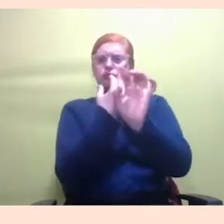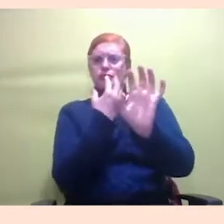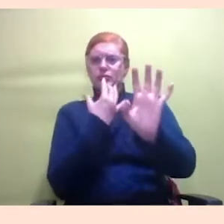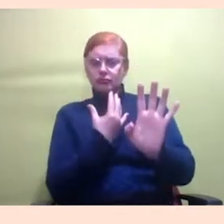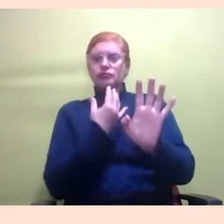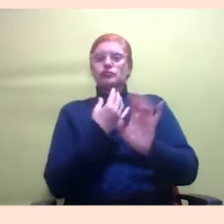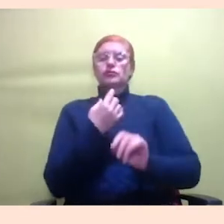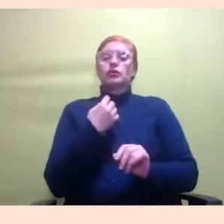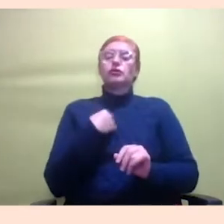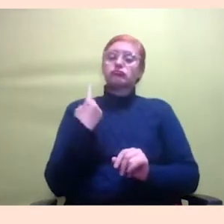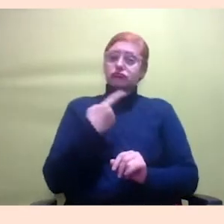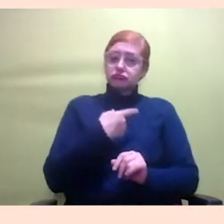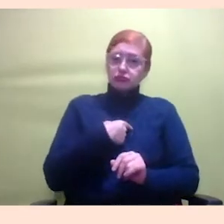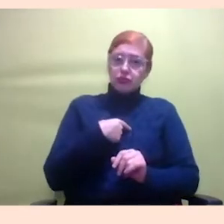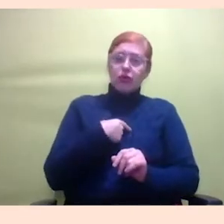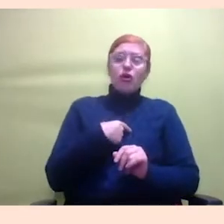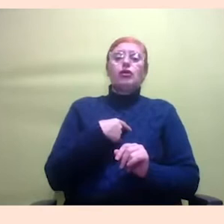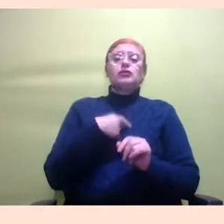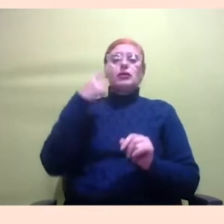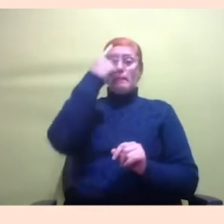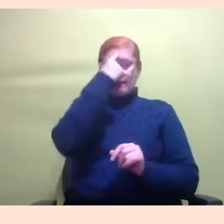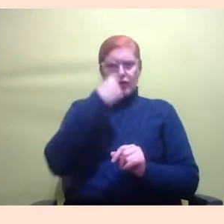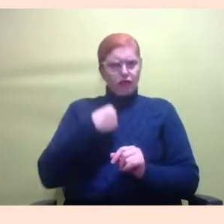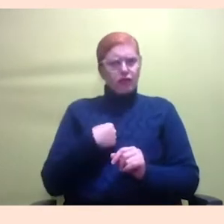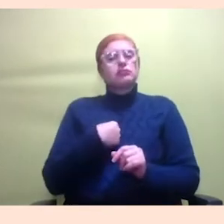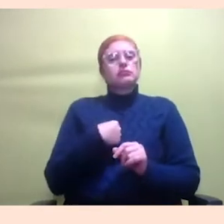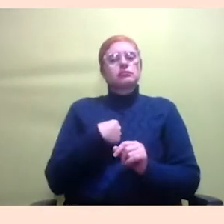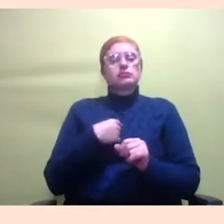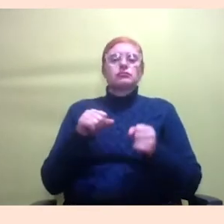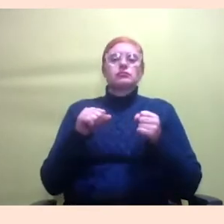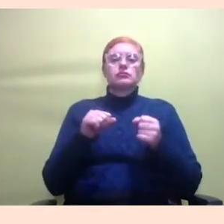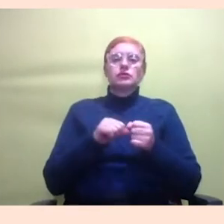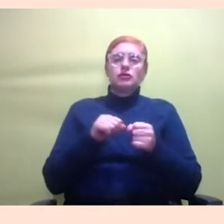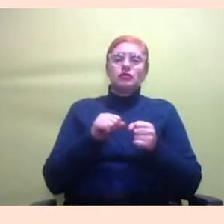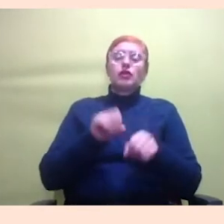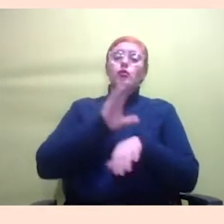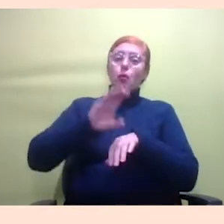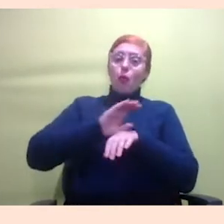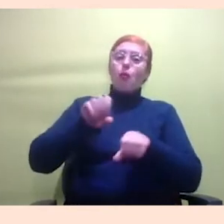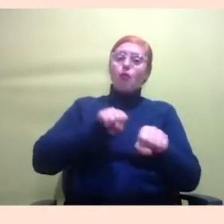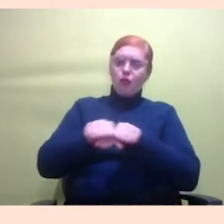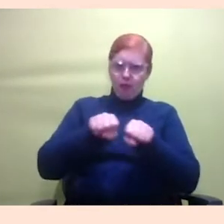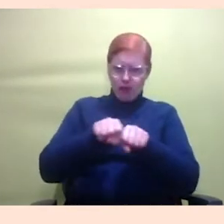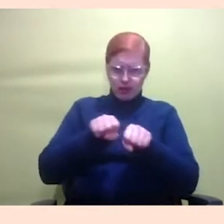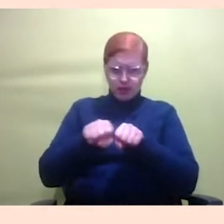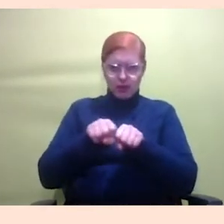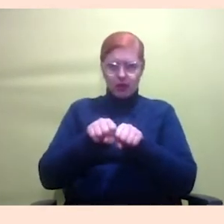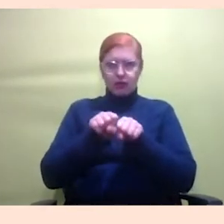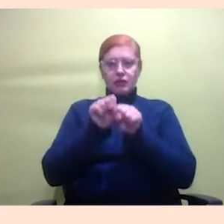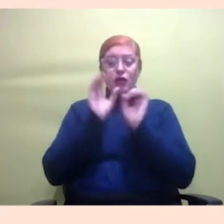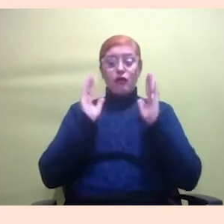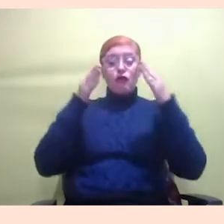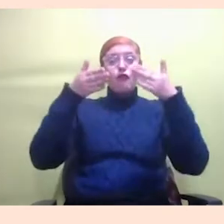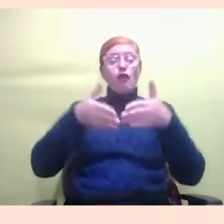perfil. A gente realiza cursos de formação majoritariamente voltados para movimentos